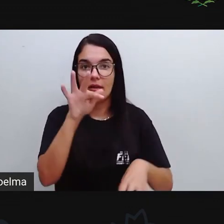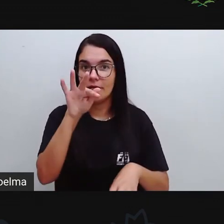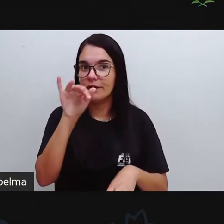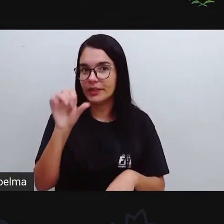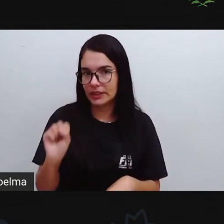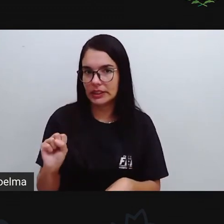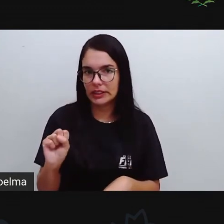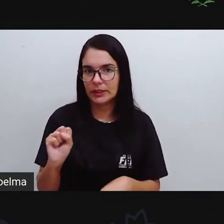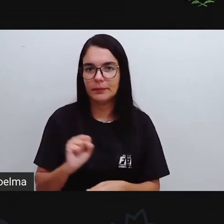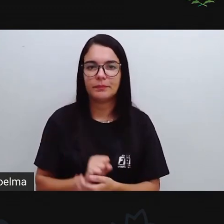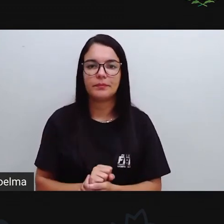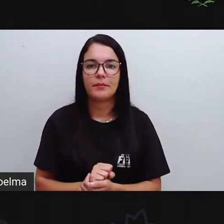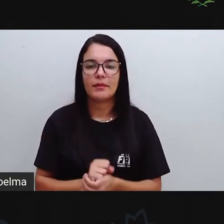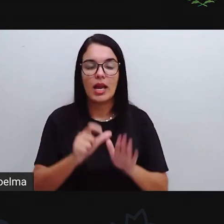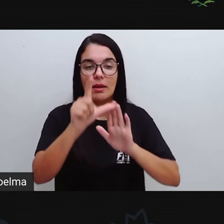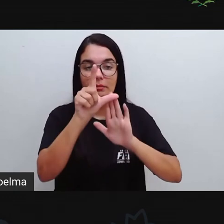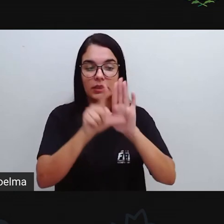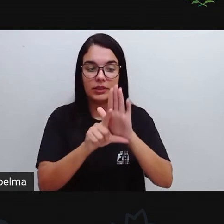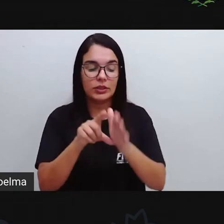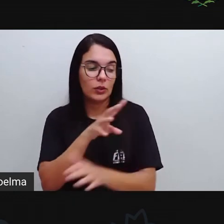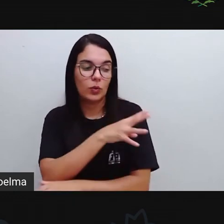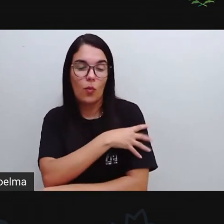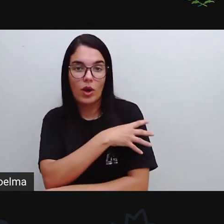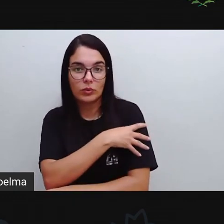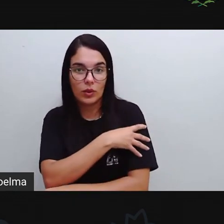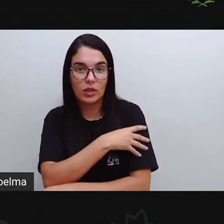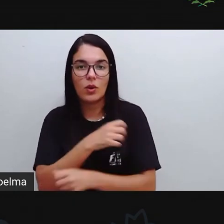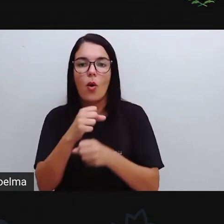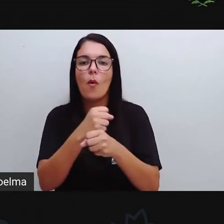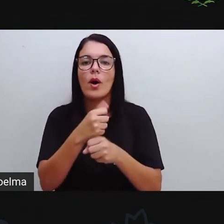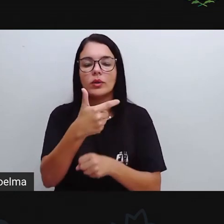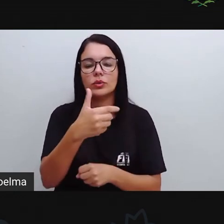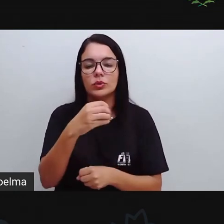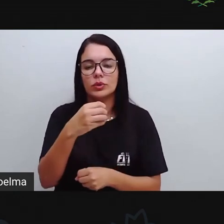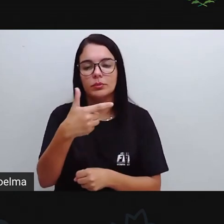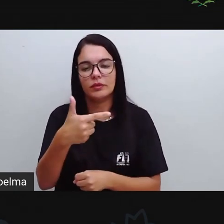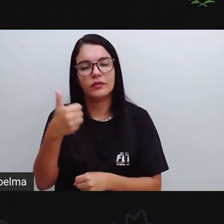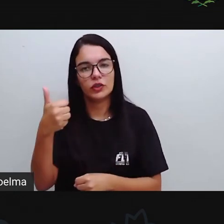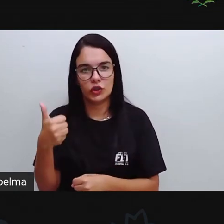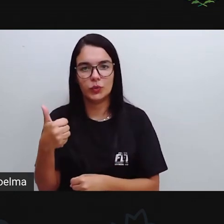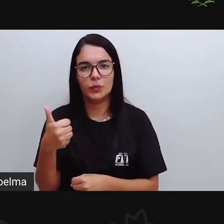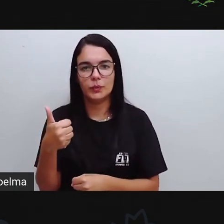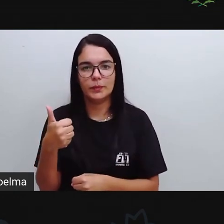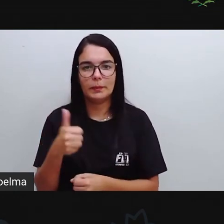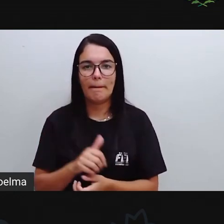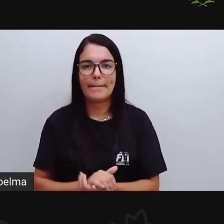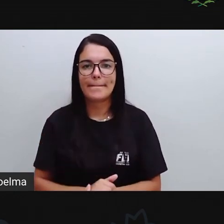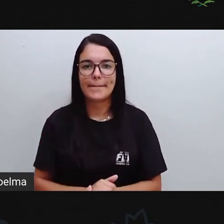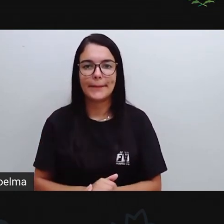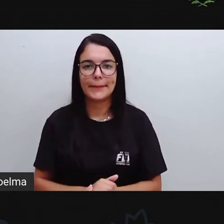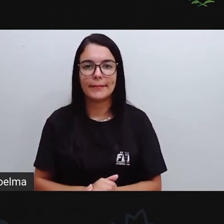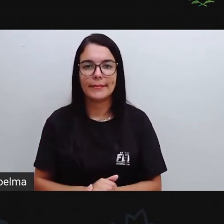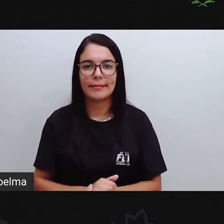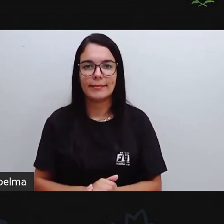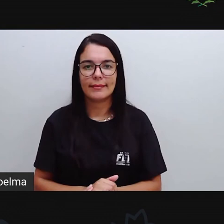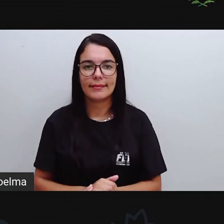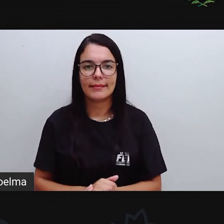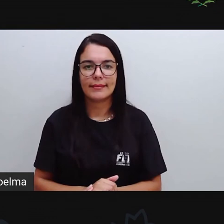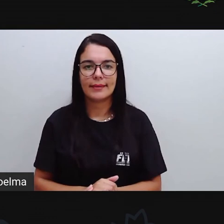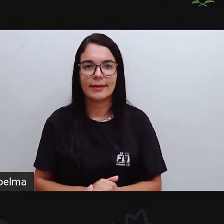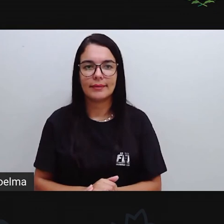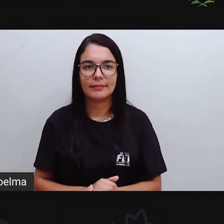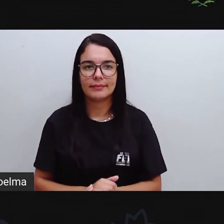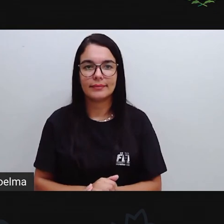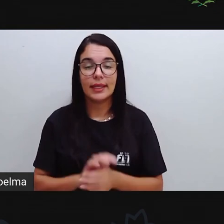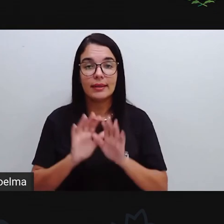canal do YouTube, playlist do quarto ano, ano letivo 2021, certo, gente?